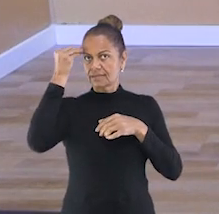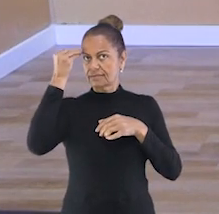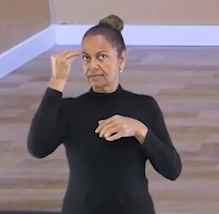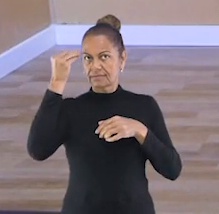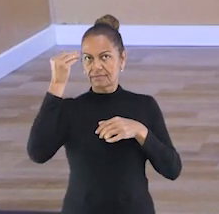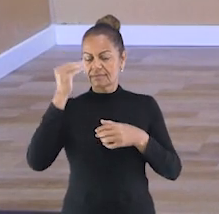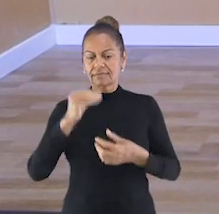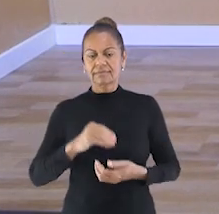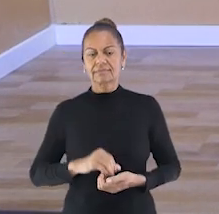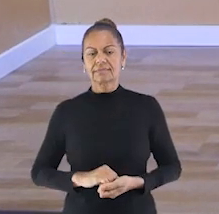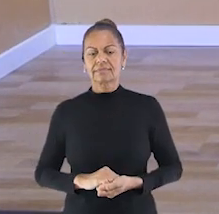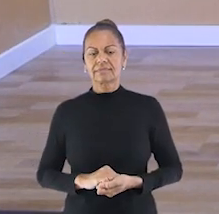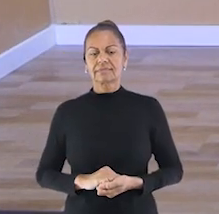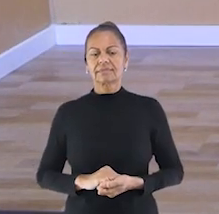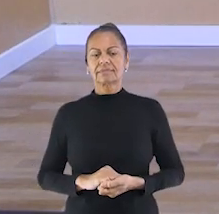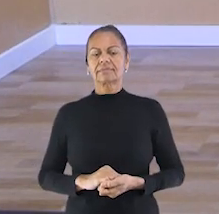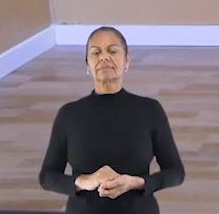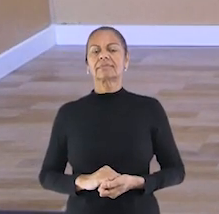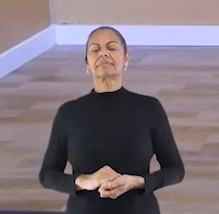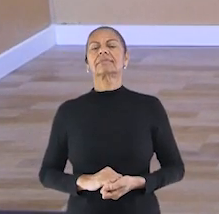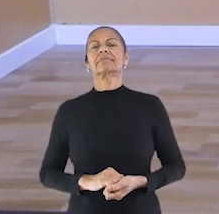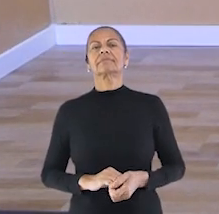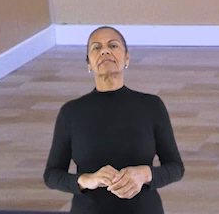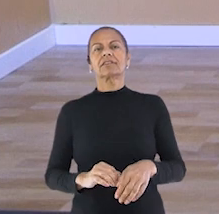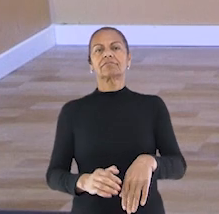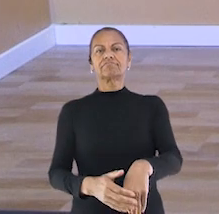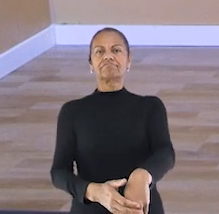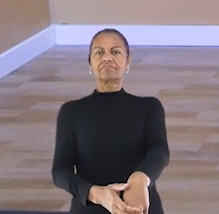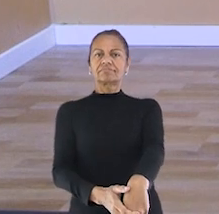Deu. Alongou.